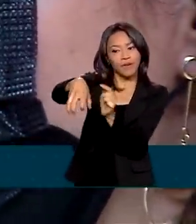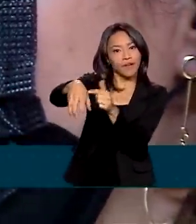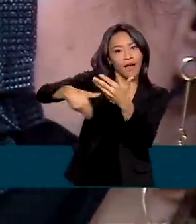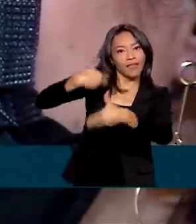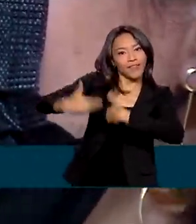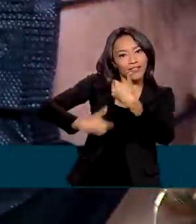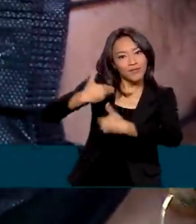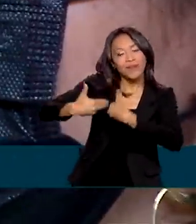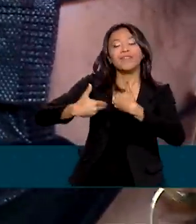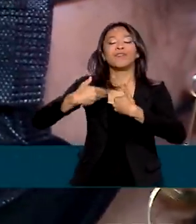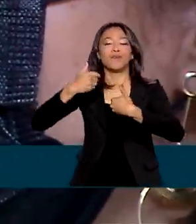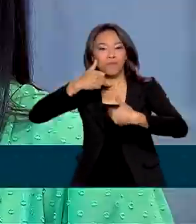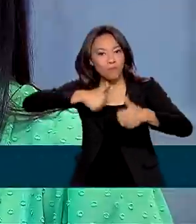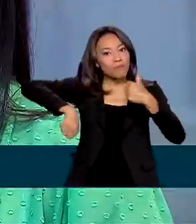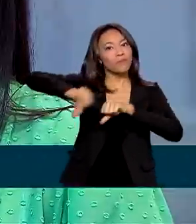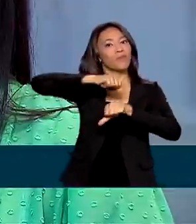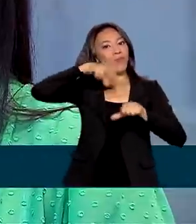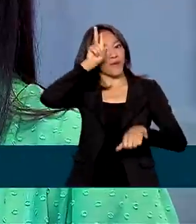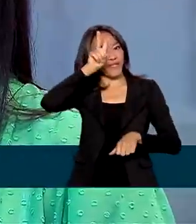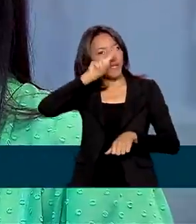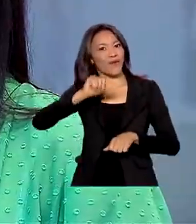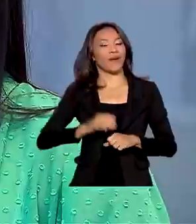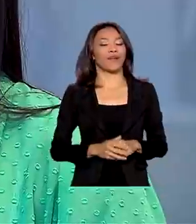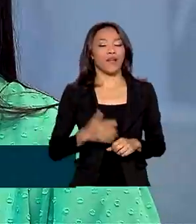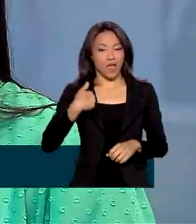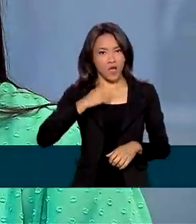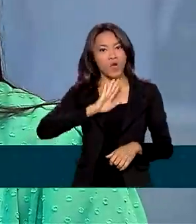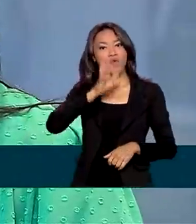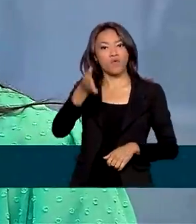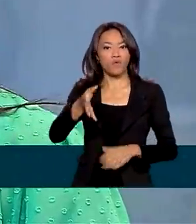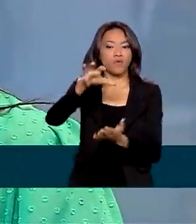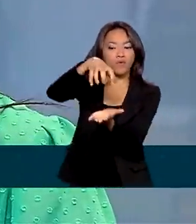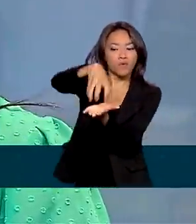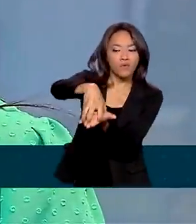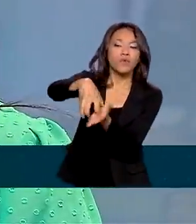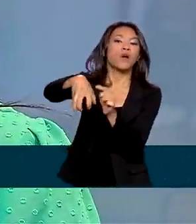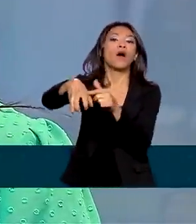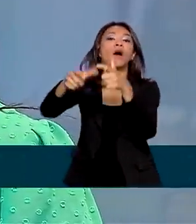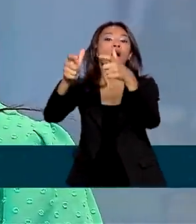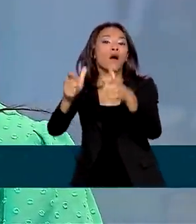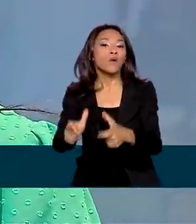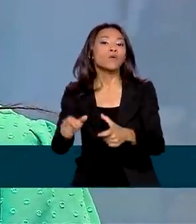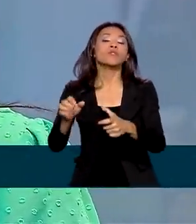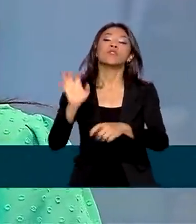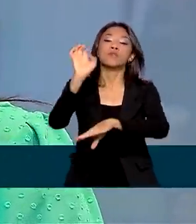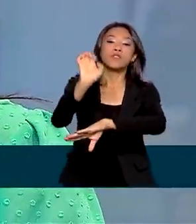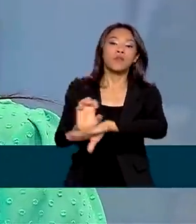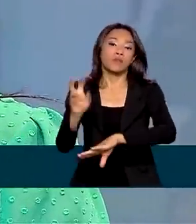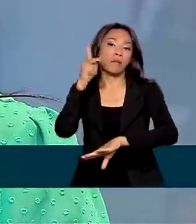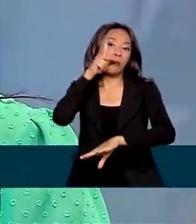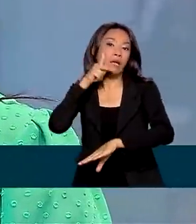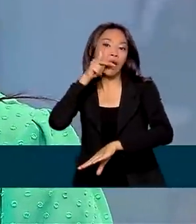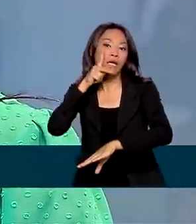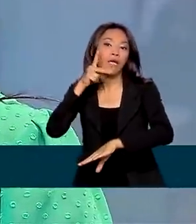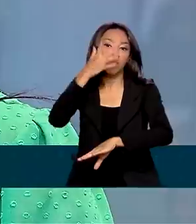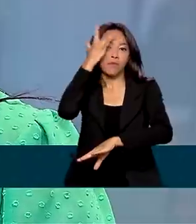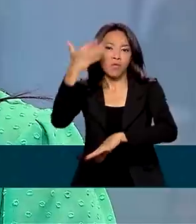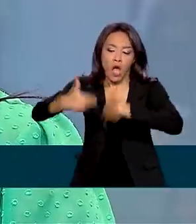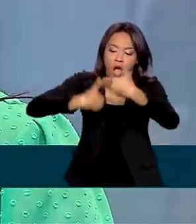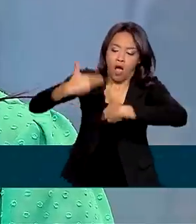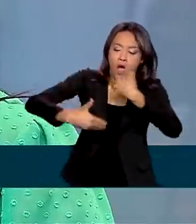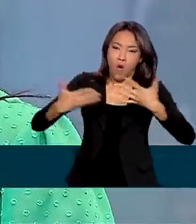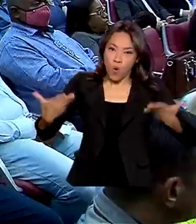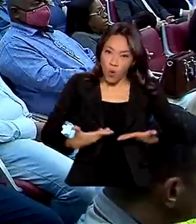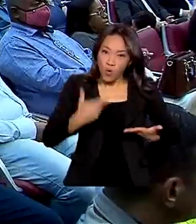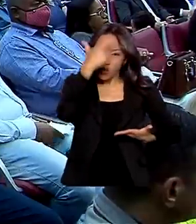conseguiu mudar de história. Passei pela comunidade terapêutica, missão resgate, lá na Paraíba, no Conde. E hoje eu sou